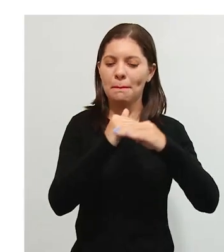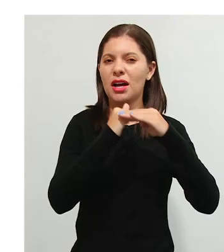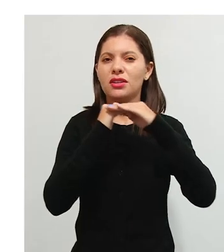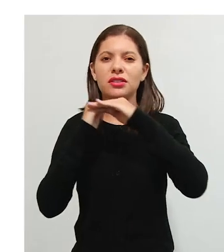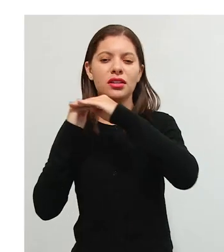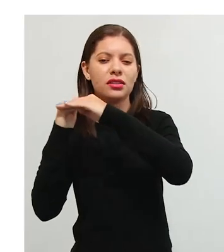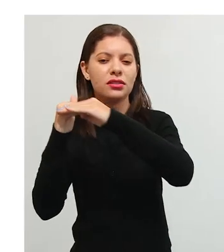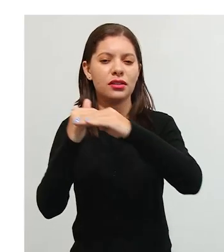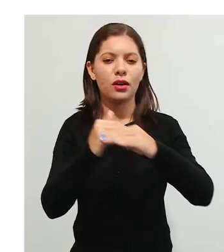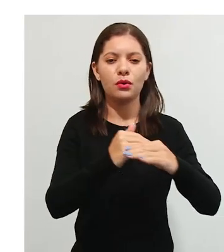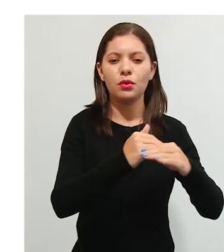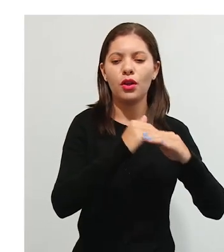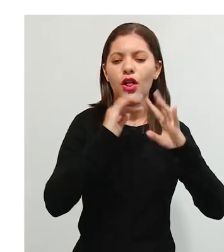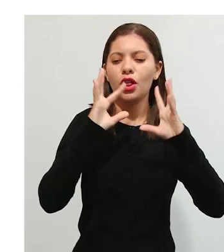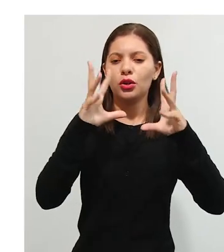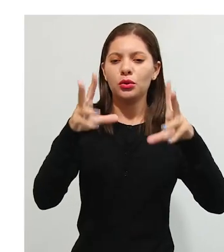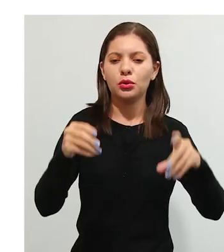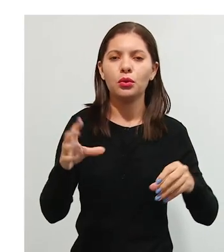professora? Isso.